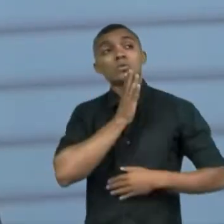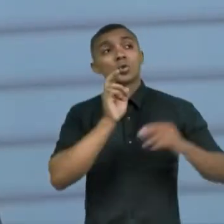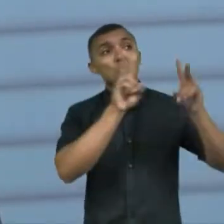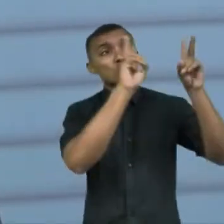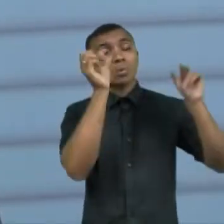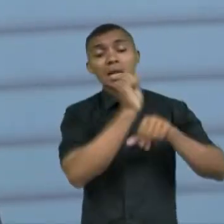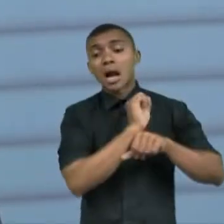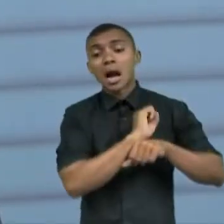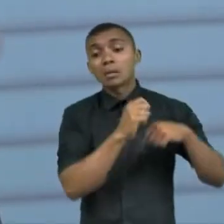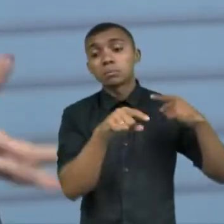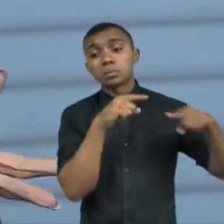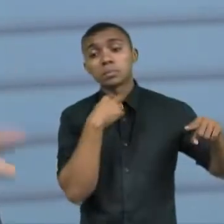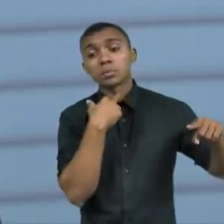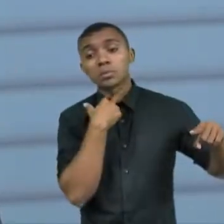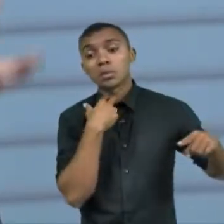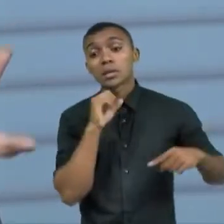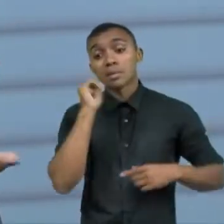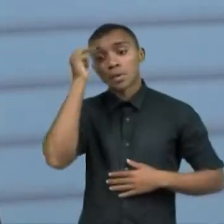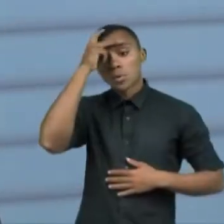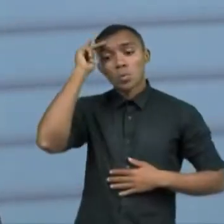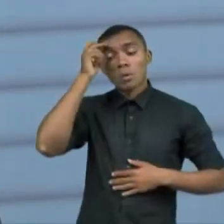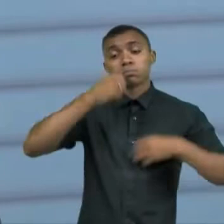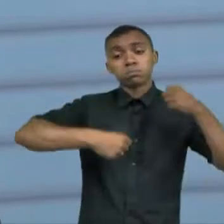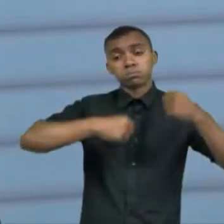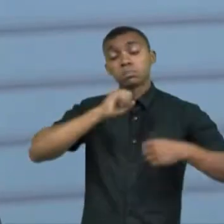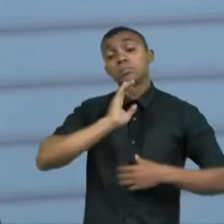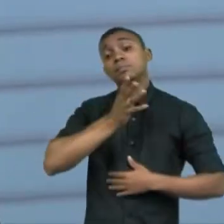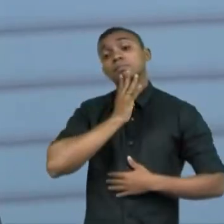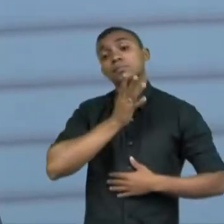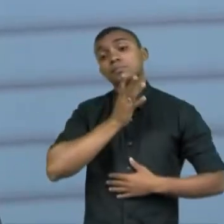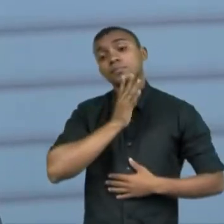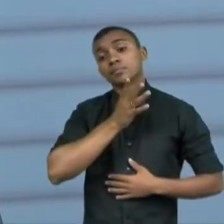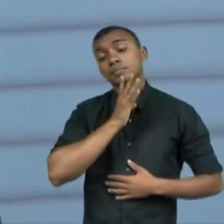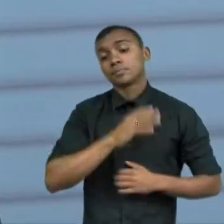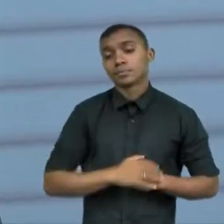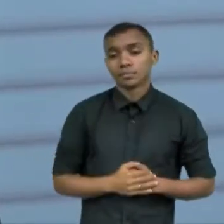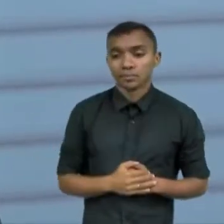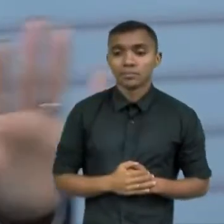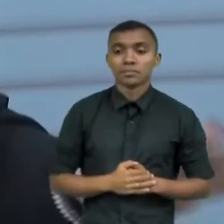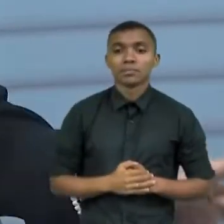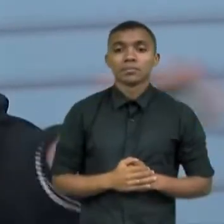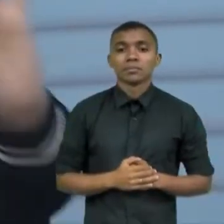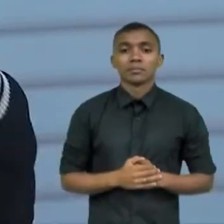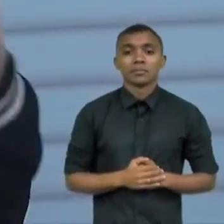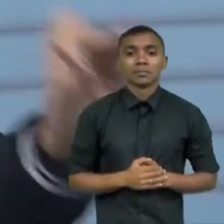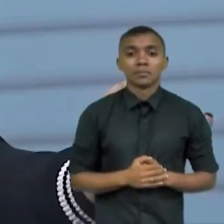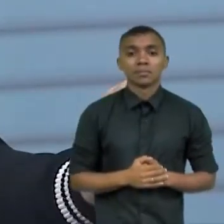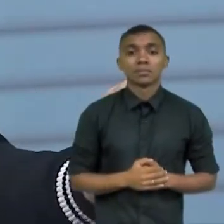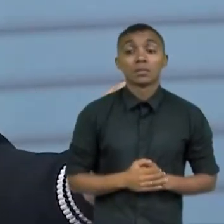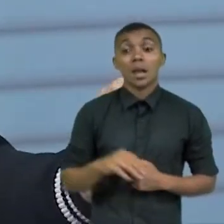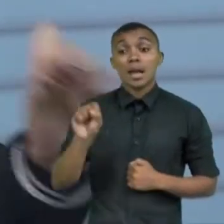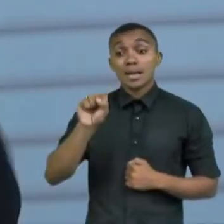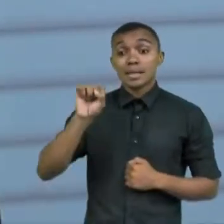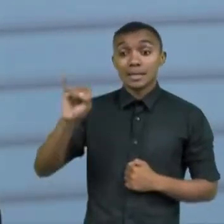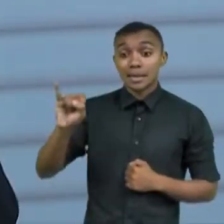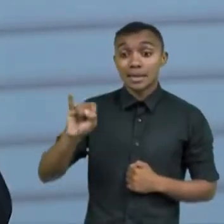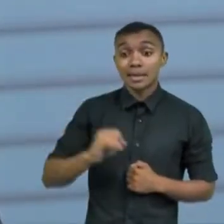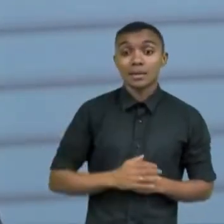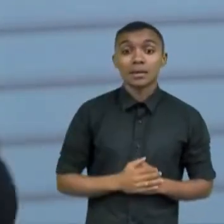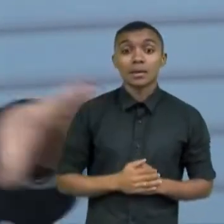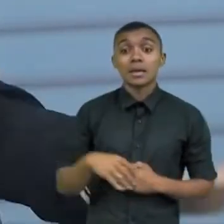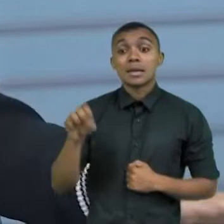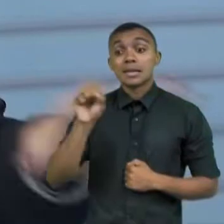estacionar a pessoa que dirige sabe muito bem o que significa os símbolos do trânsito então se tiver sido